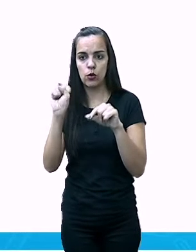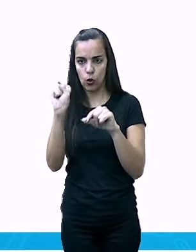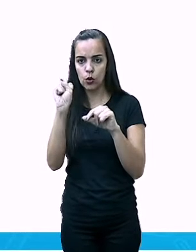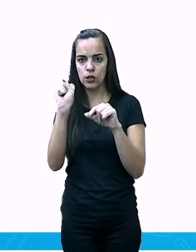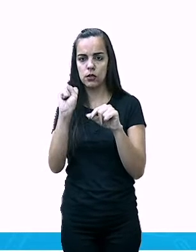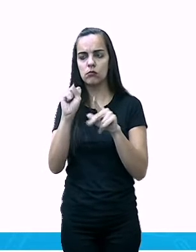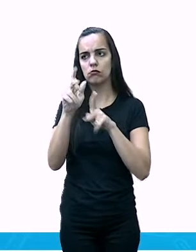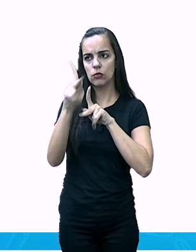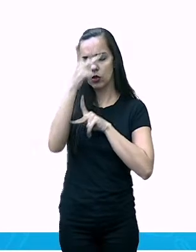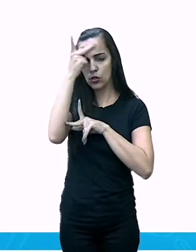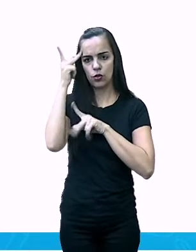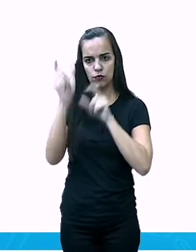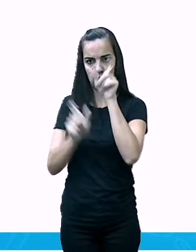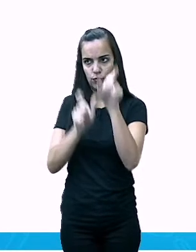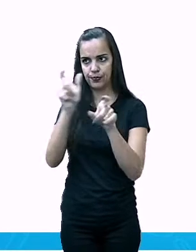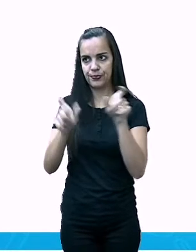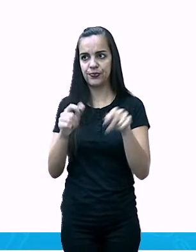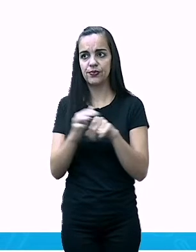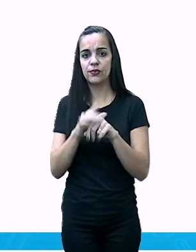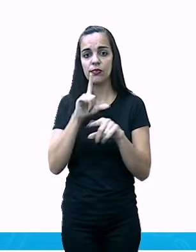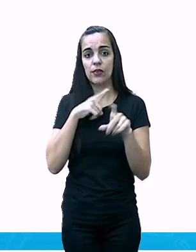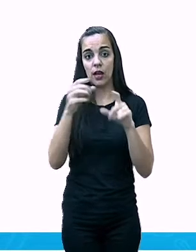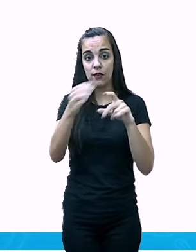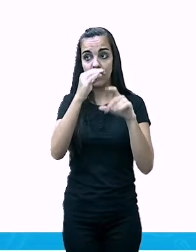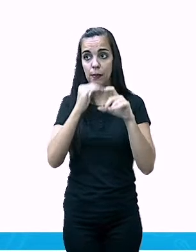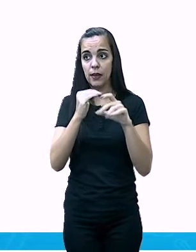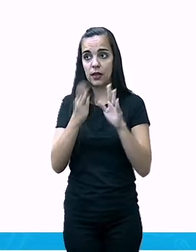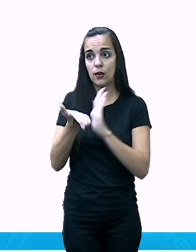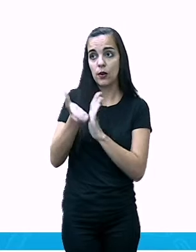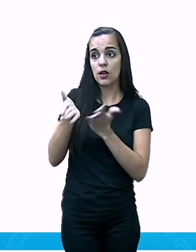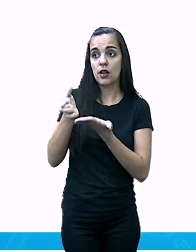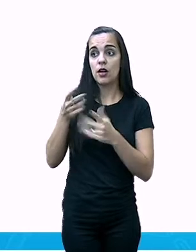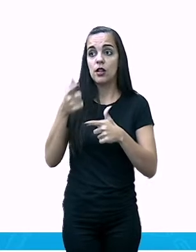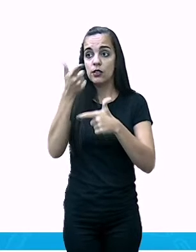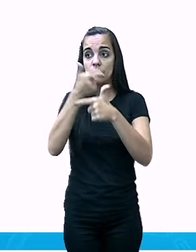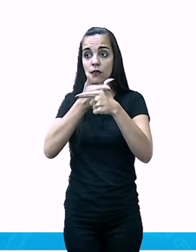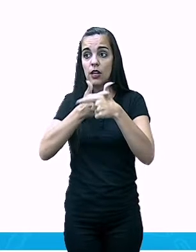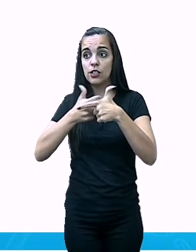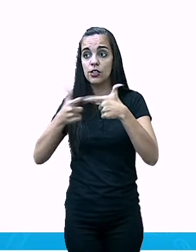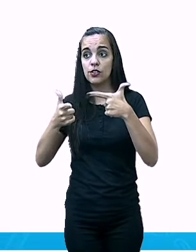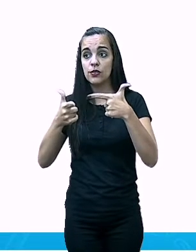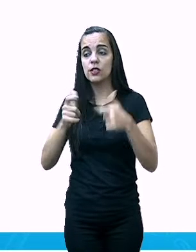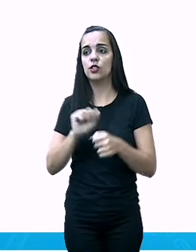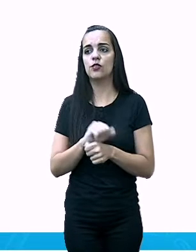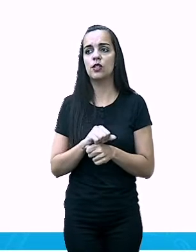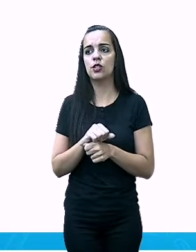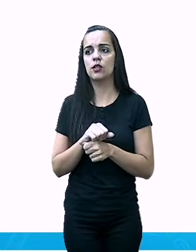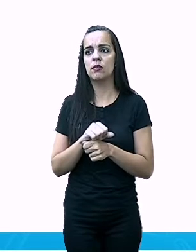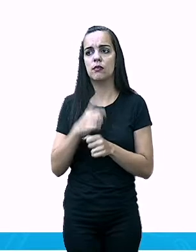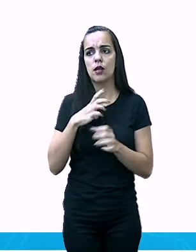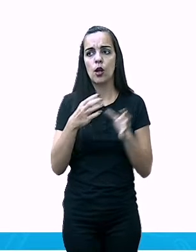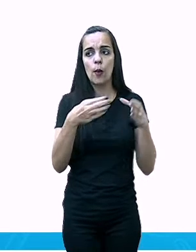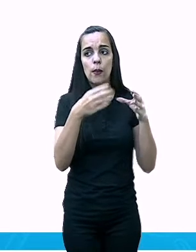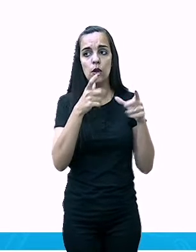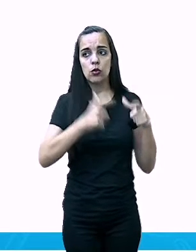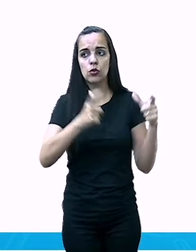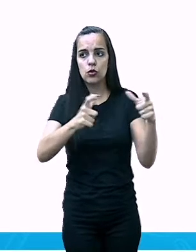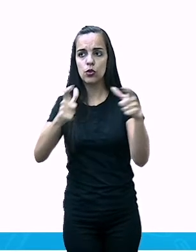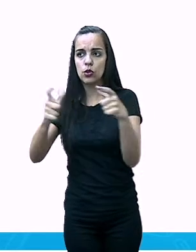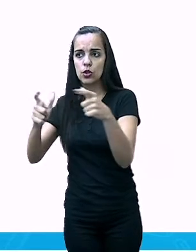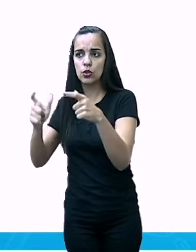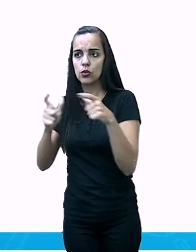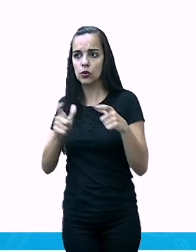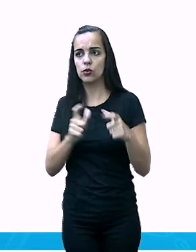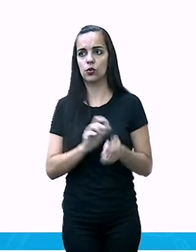daquela área e vai dividir a população pela área. Então, é o número de pessoas